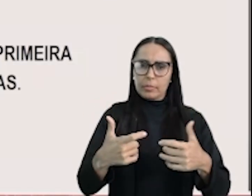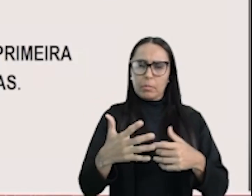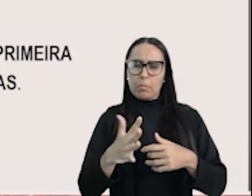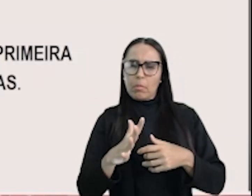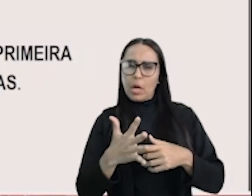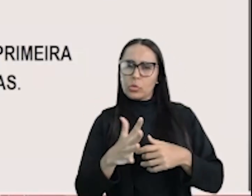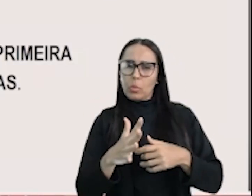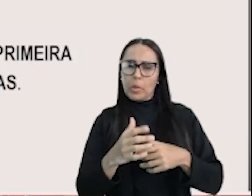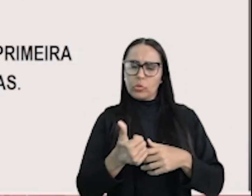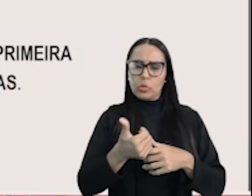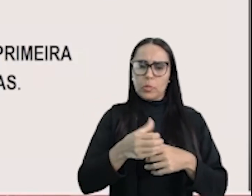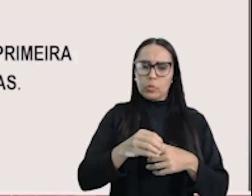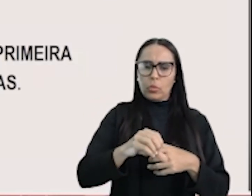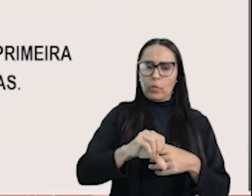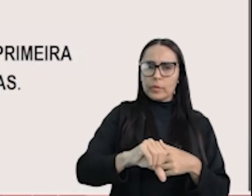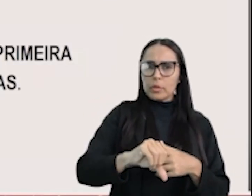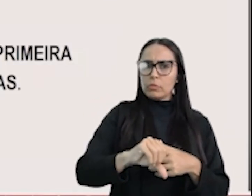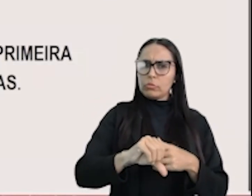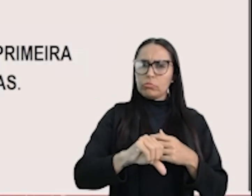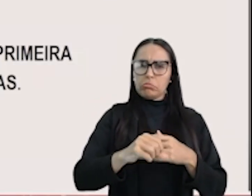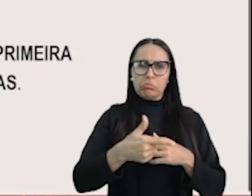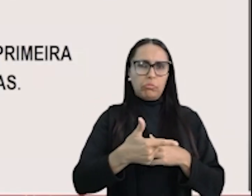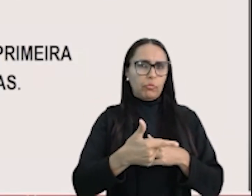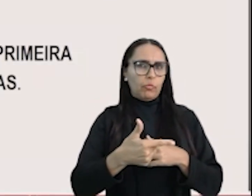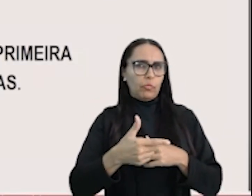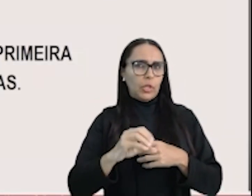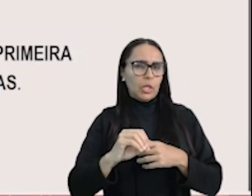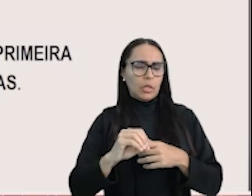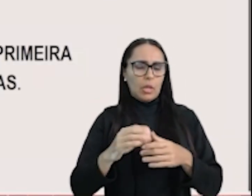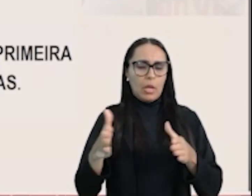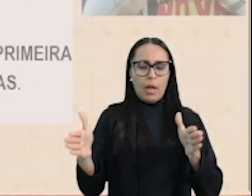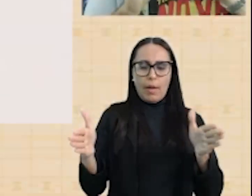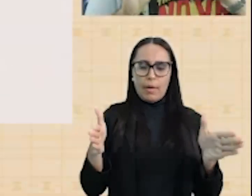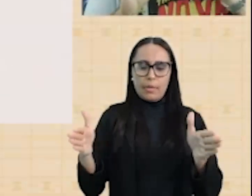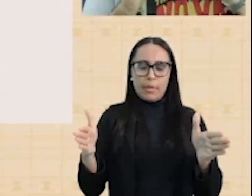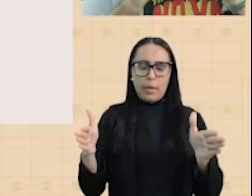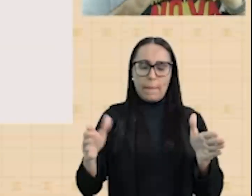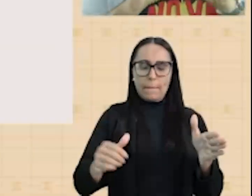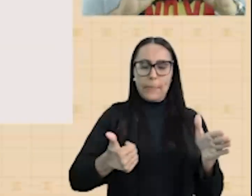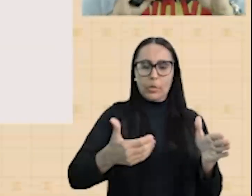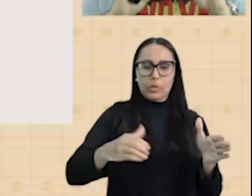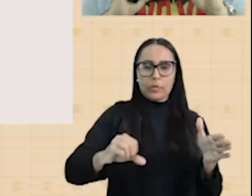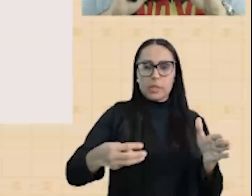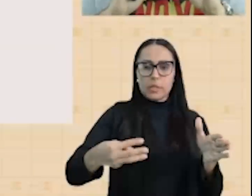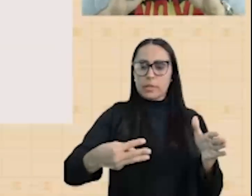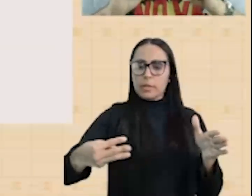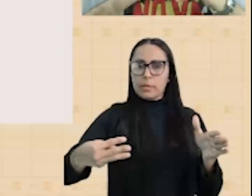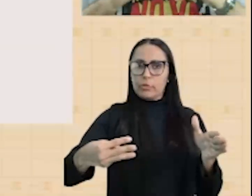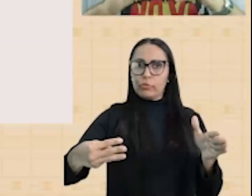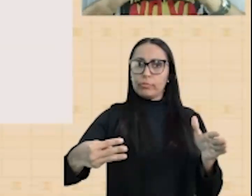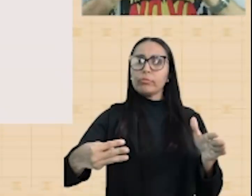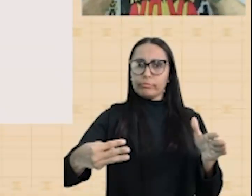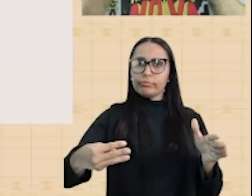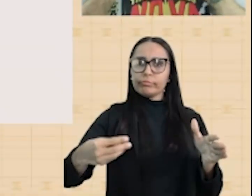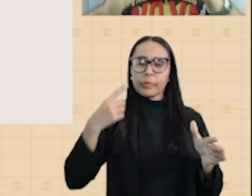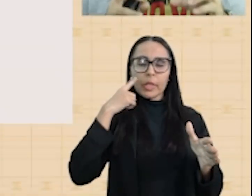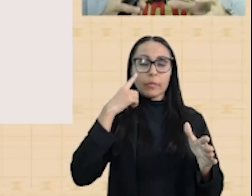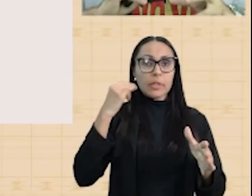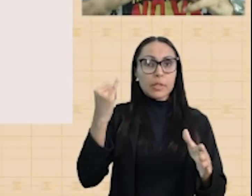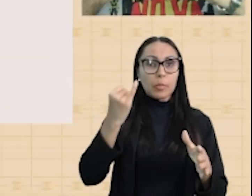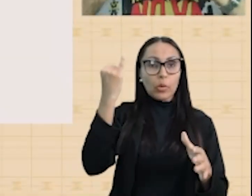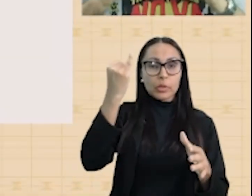volta de 1920 até 1933. se faz